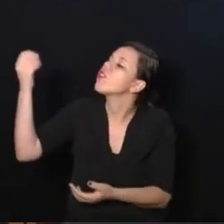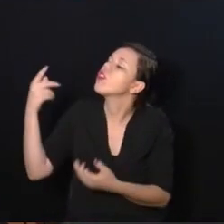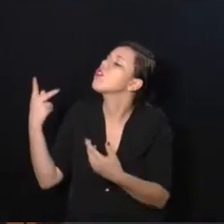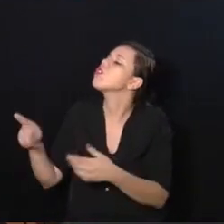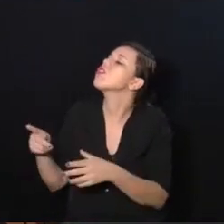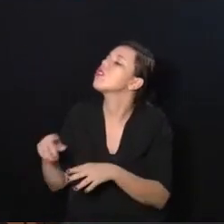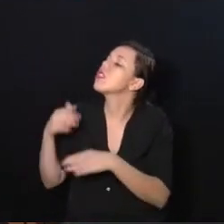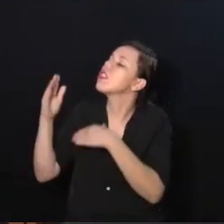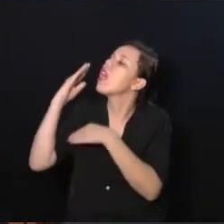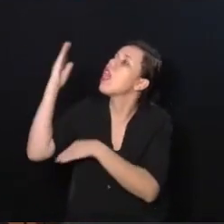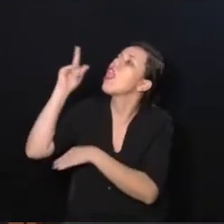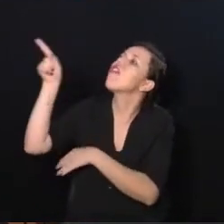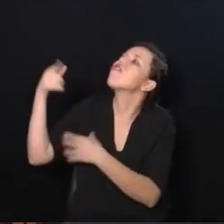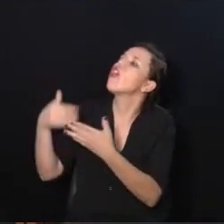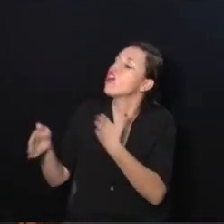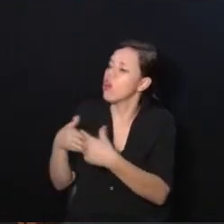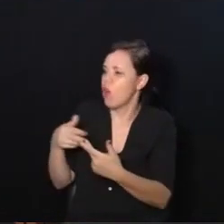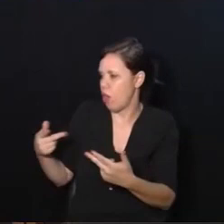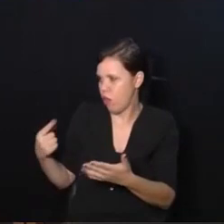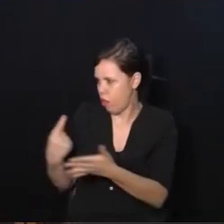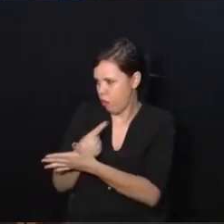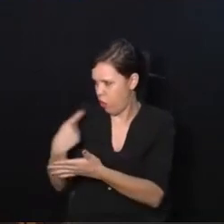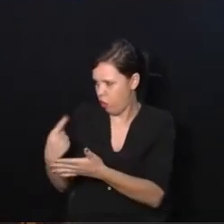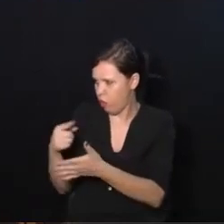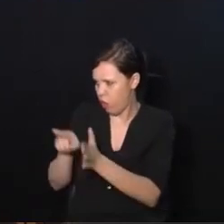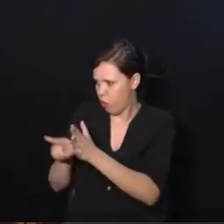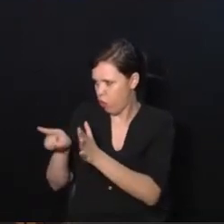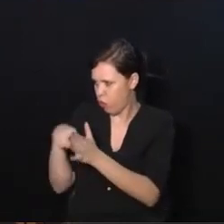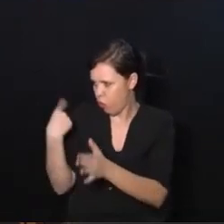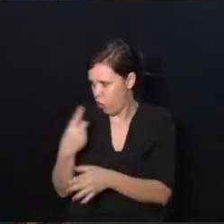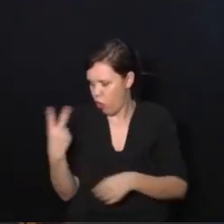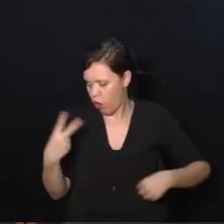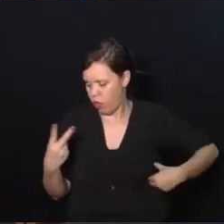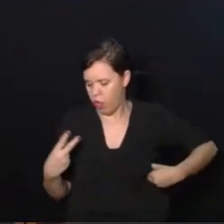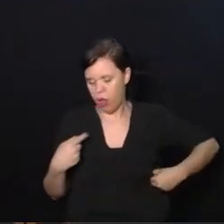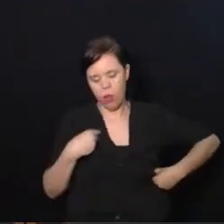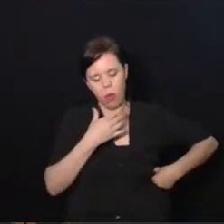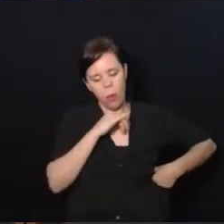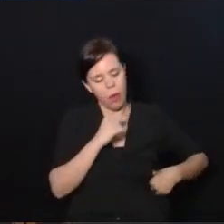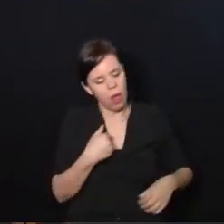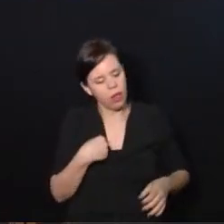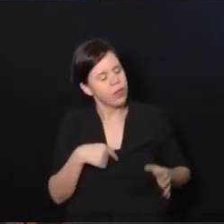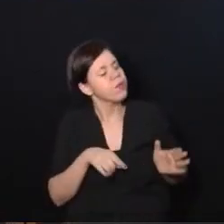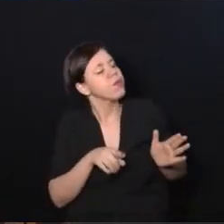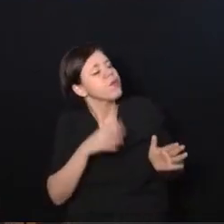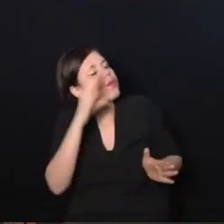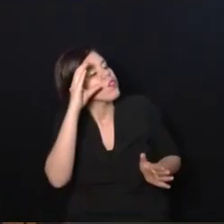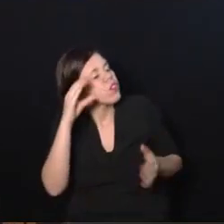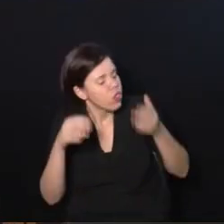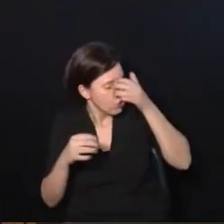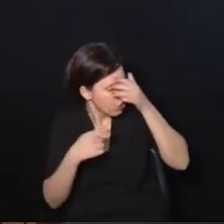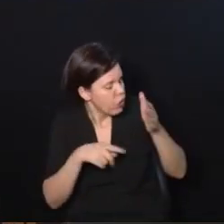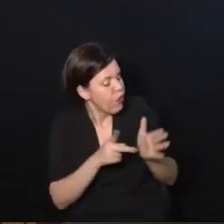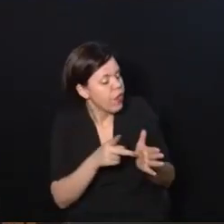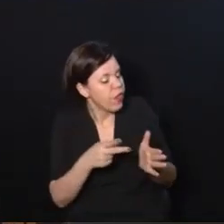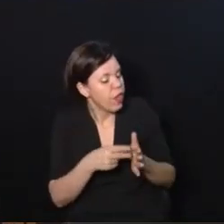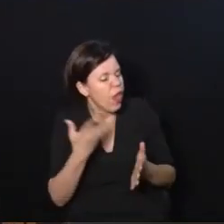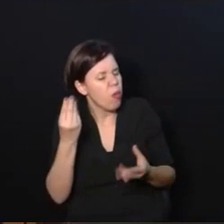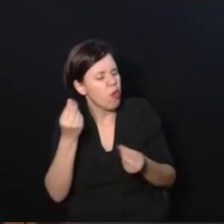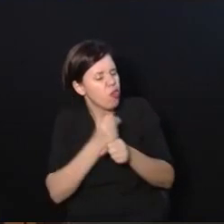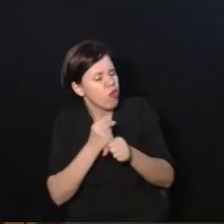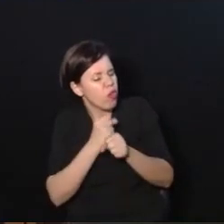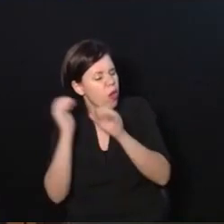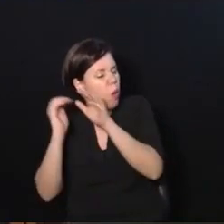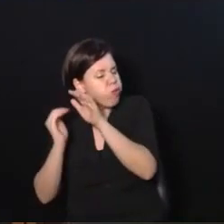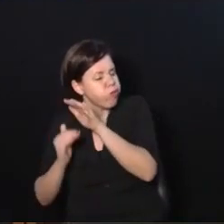o tempo lá fora, qualquer coisa. E meu pai, Chico, olha só, na verdade eu vim aqui, eu passei muitos anos juntando dinheiro,